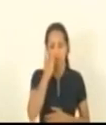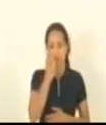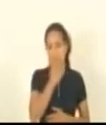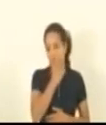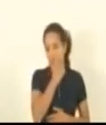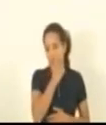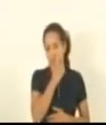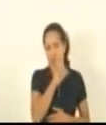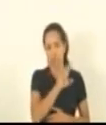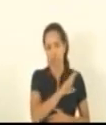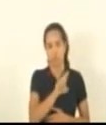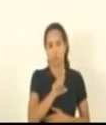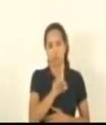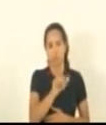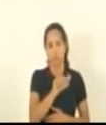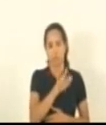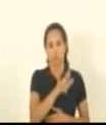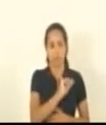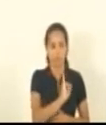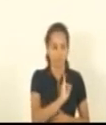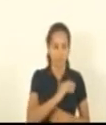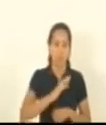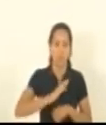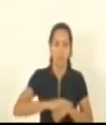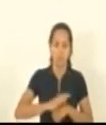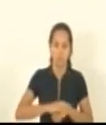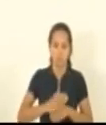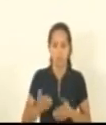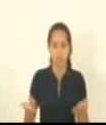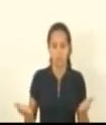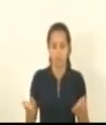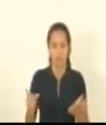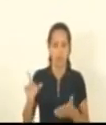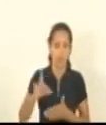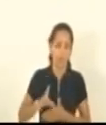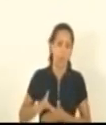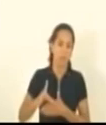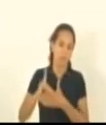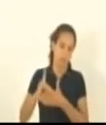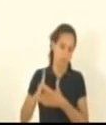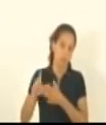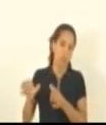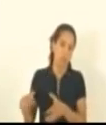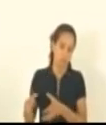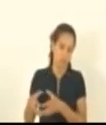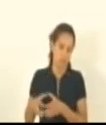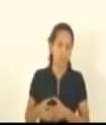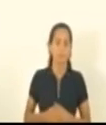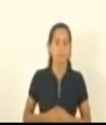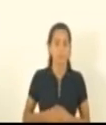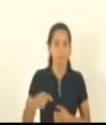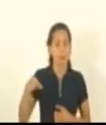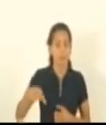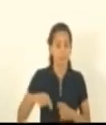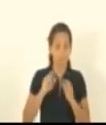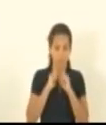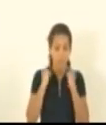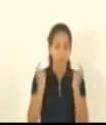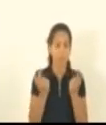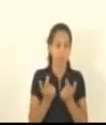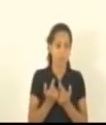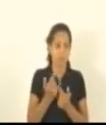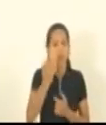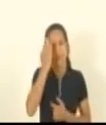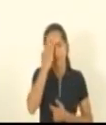que neste momento é nosso líder do bloco. Não é novidade aqui na casa fazermos